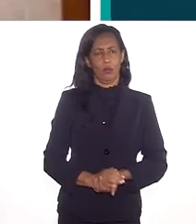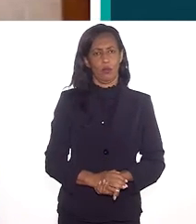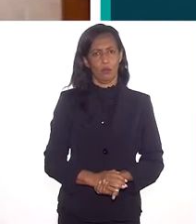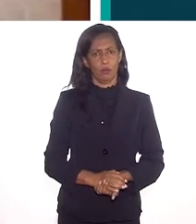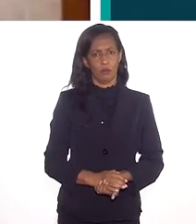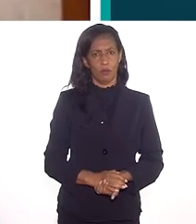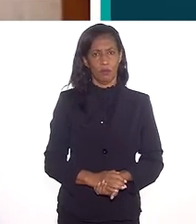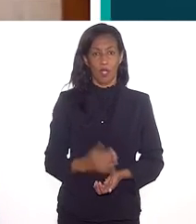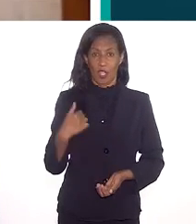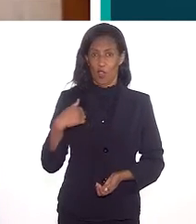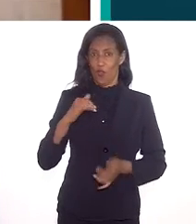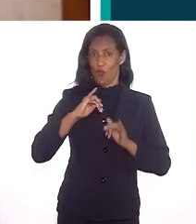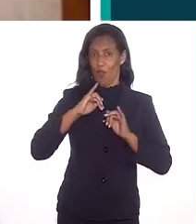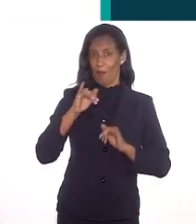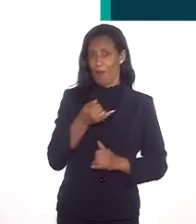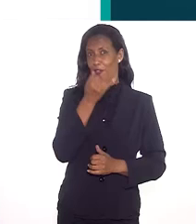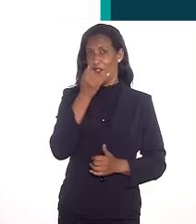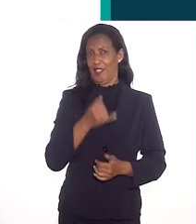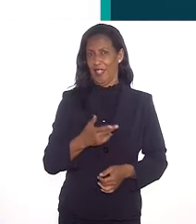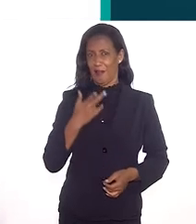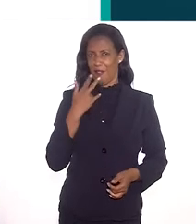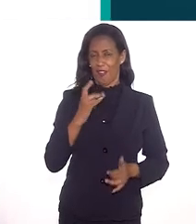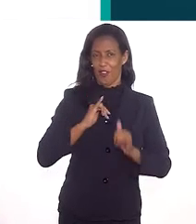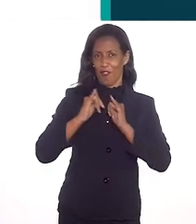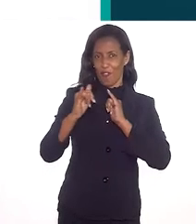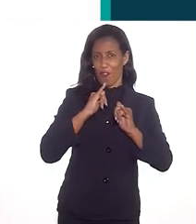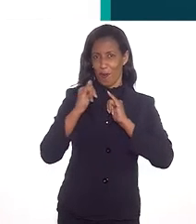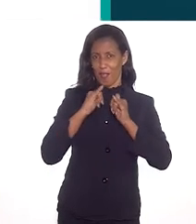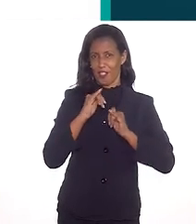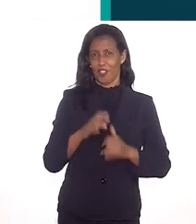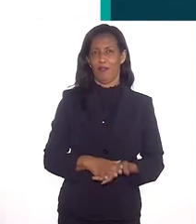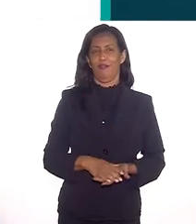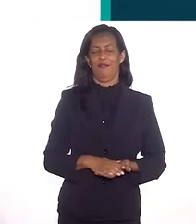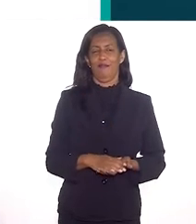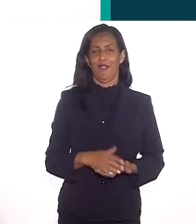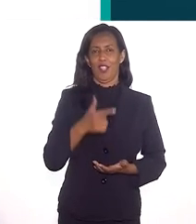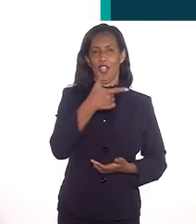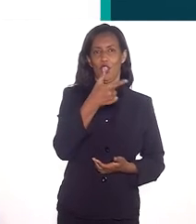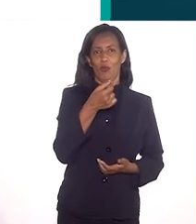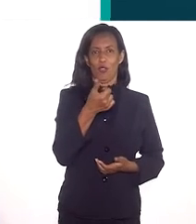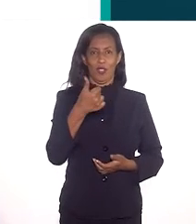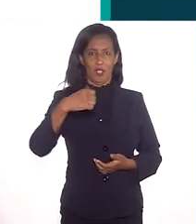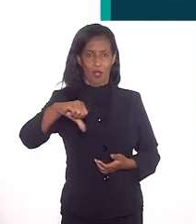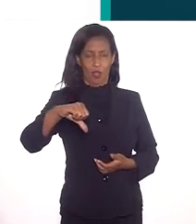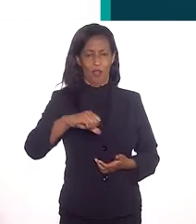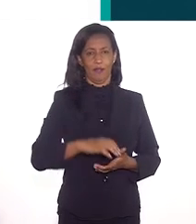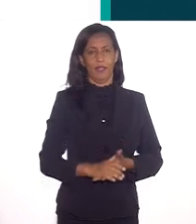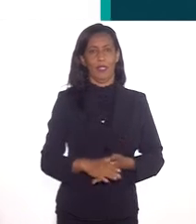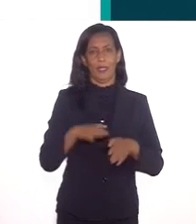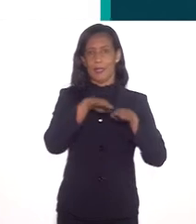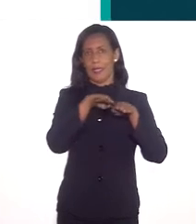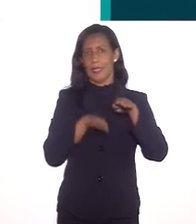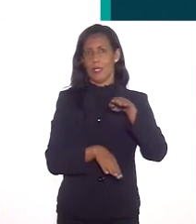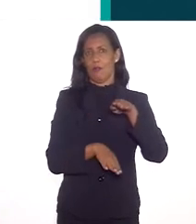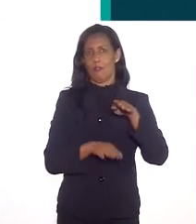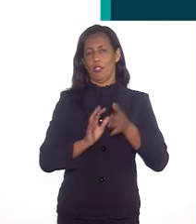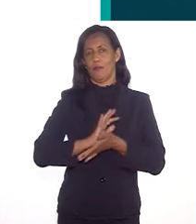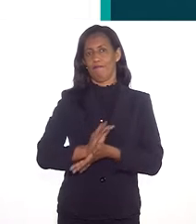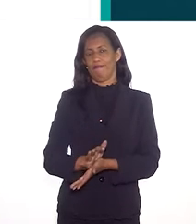no Brasil. Vou aproveitar para fazer uma propaganda do nosso informativo. Foi lançado em 2019,